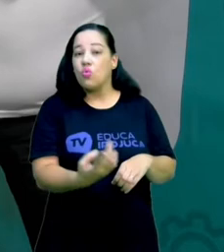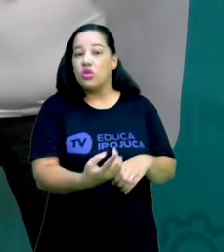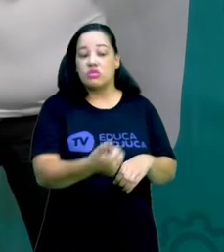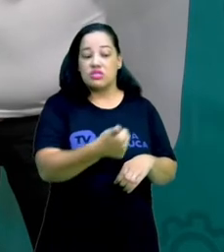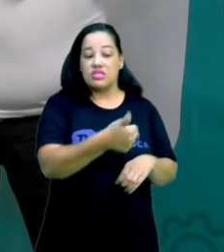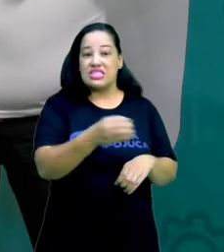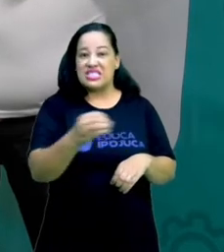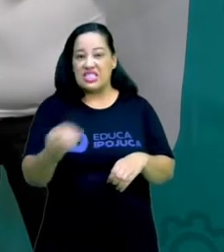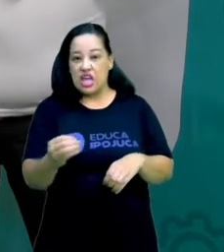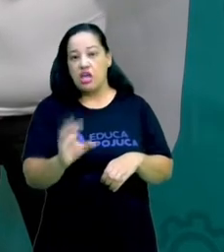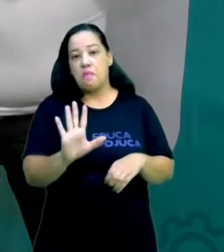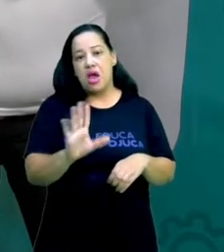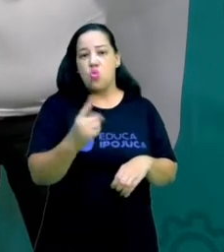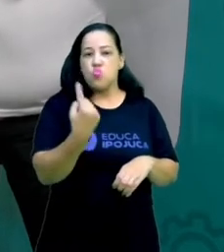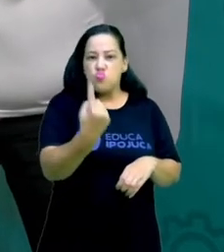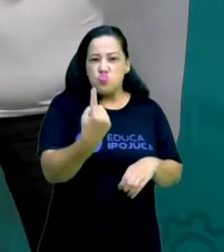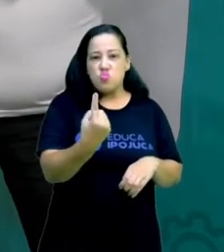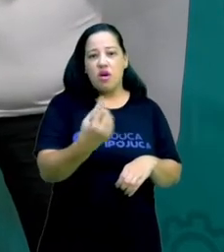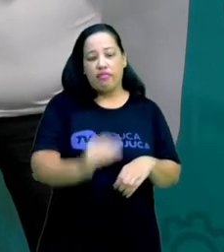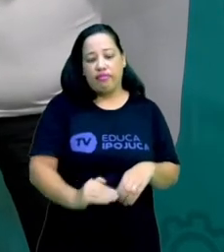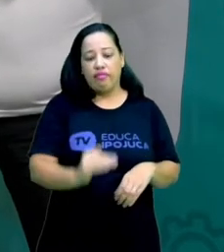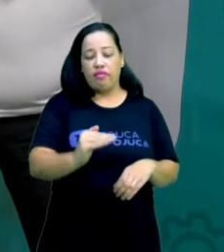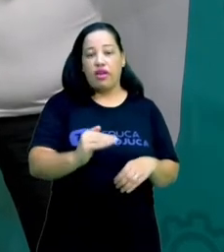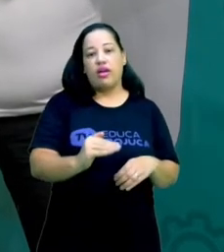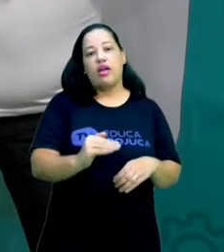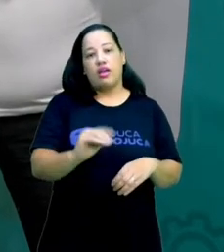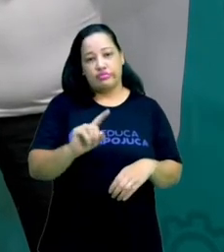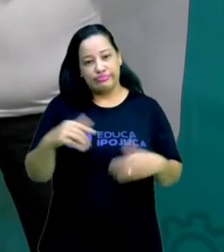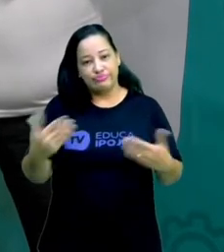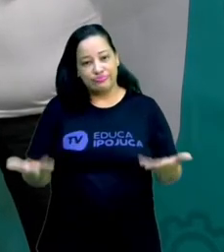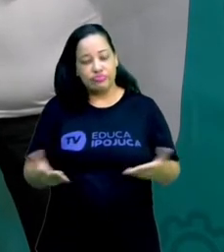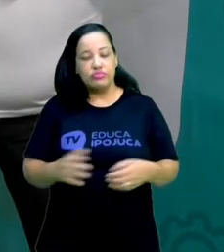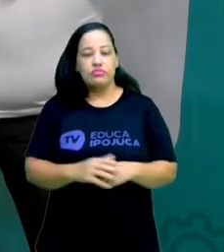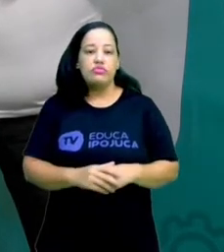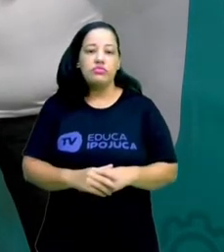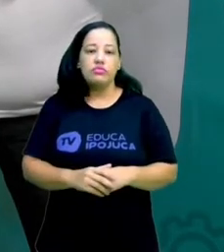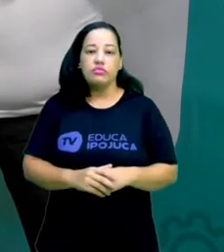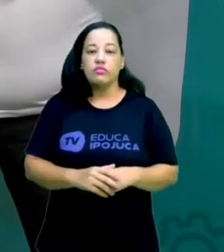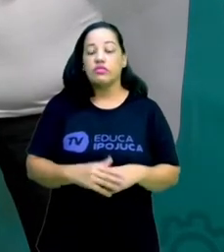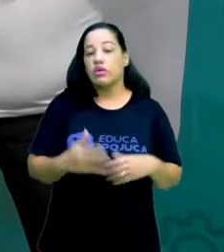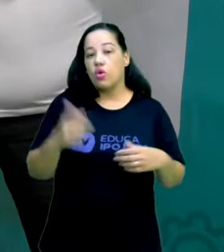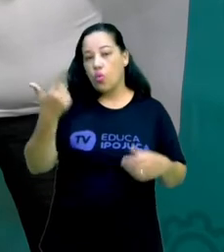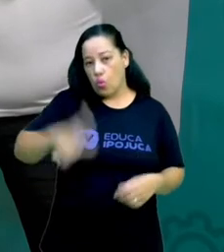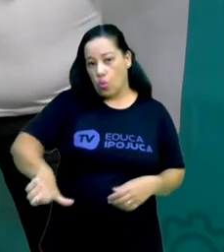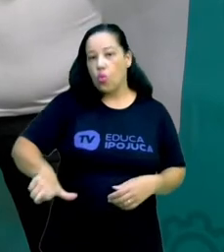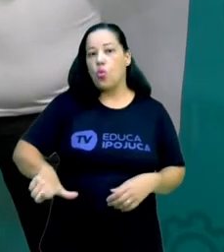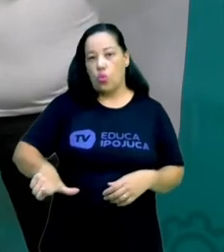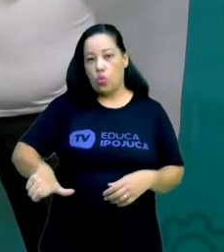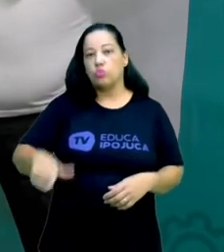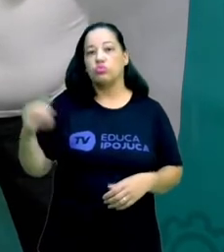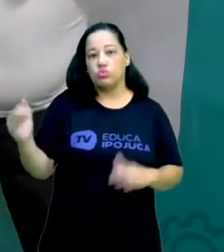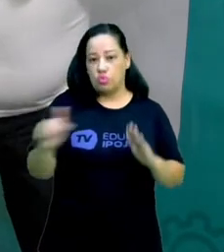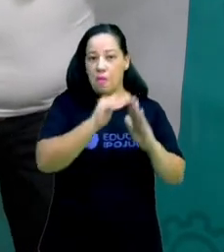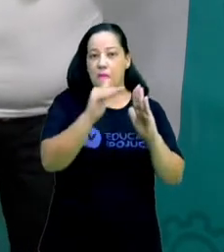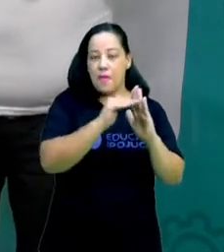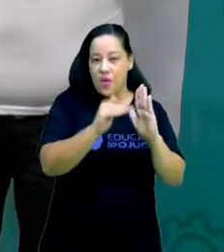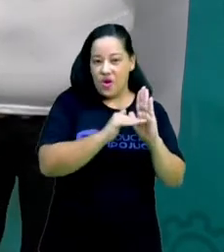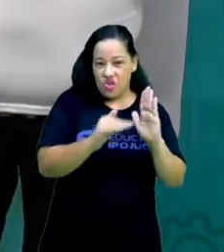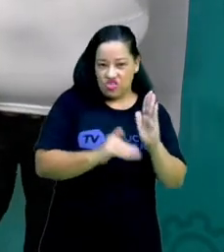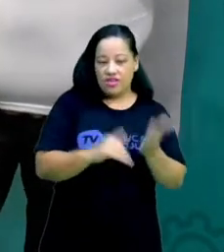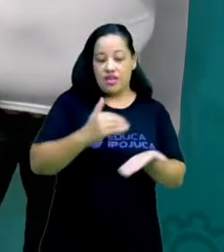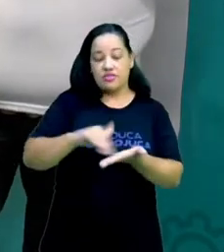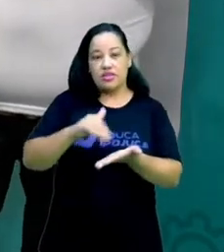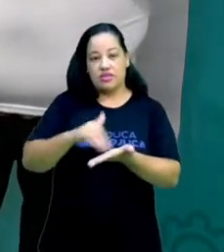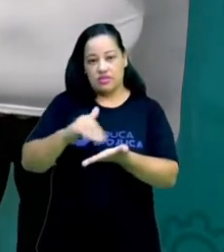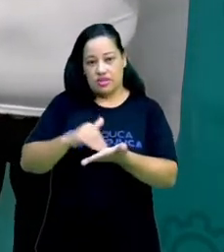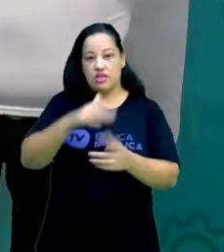Então, por isso que é tão importante a gente cuidar. Um outro projeto também, assim, show de bola, e esse projeto é da nossa Secretaria de Meio